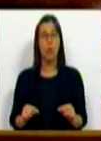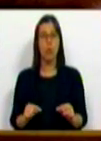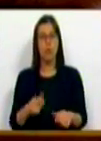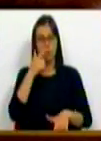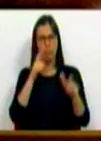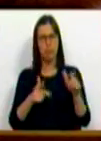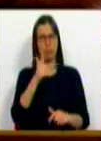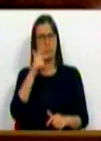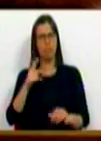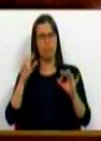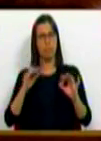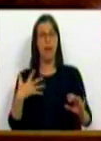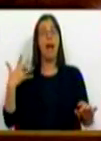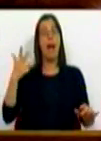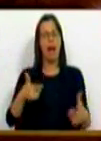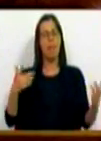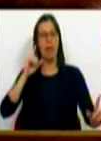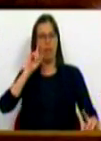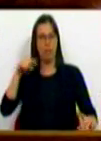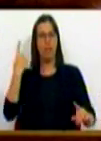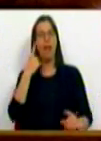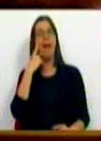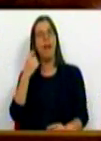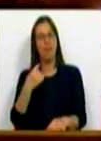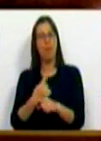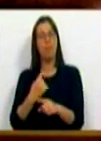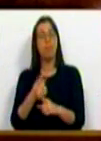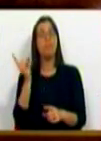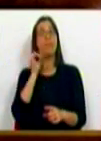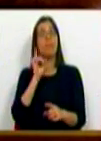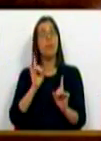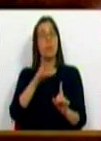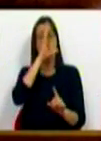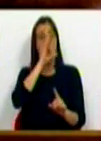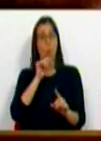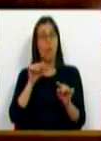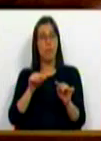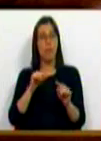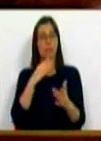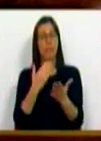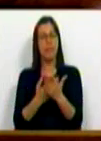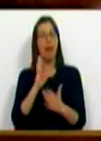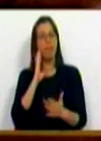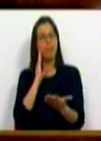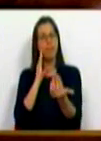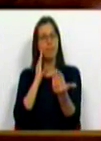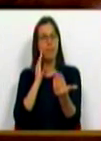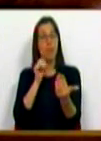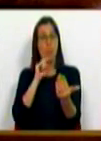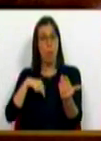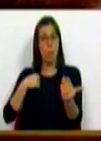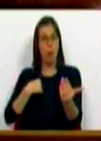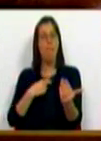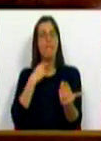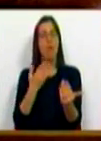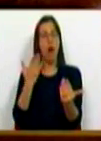cidadãos plenos do amanhã, saberão também reconhecer um dia o Governo que ousou dar-lhes ouvidos para que possam também